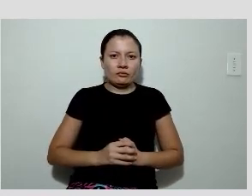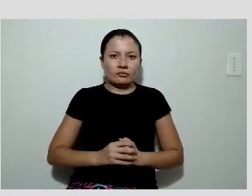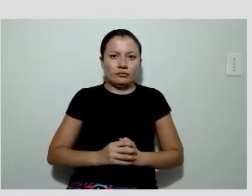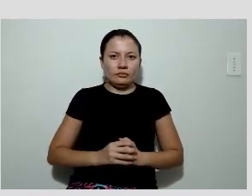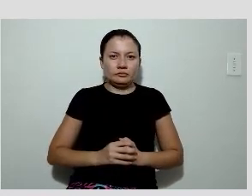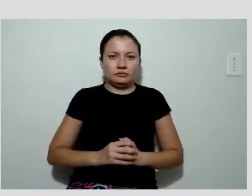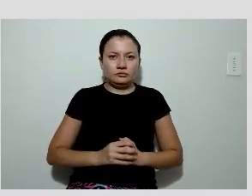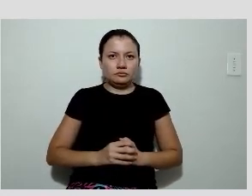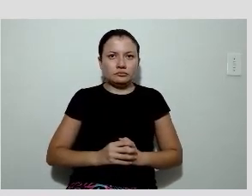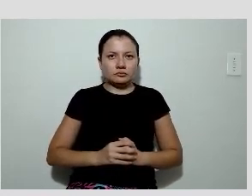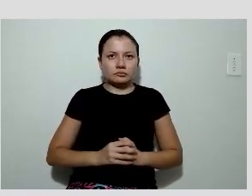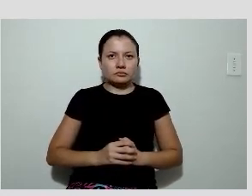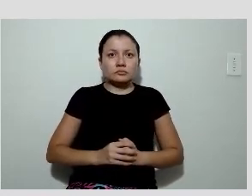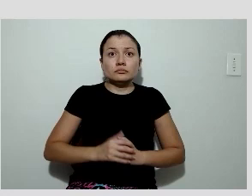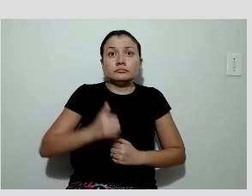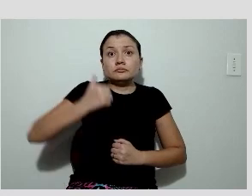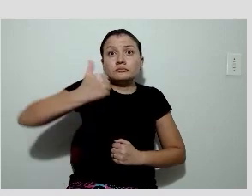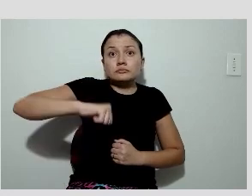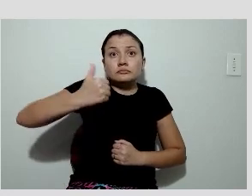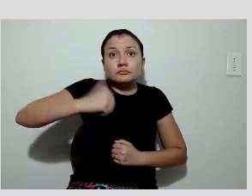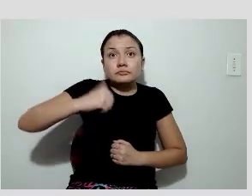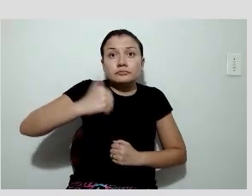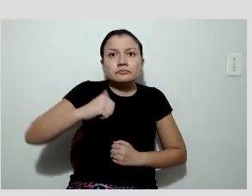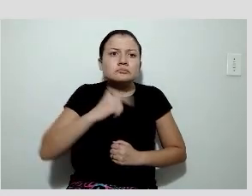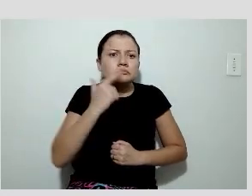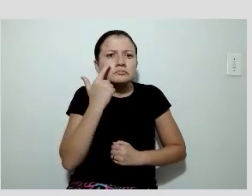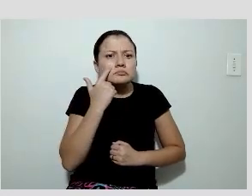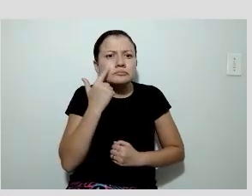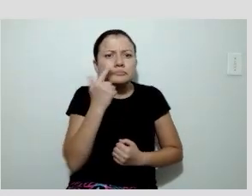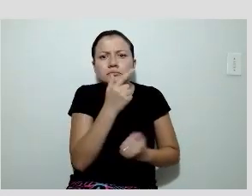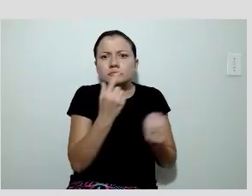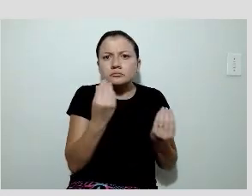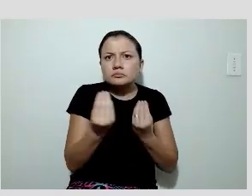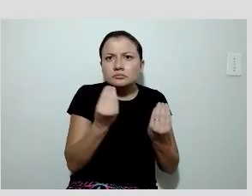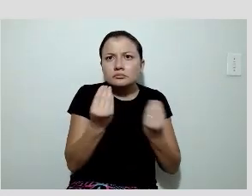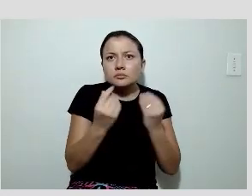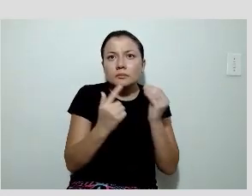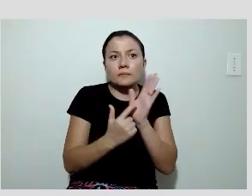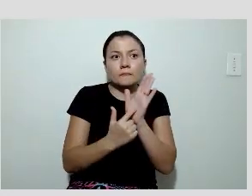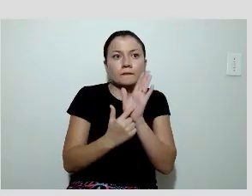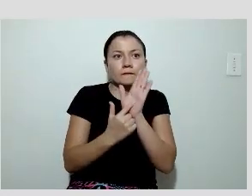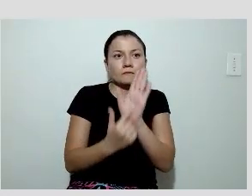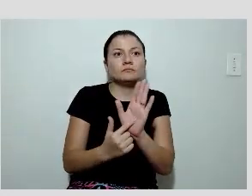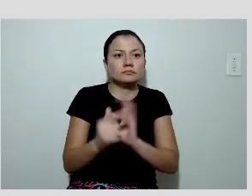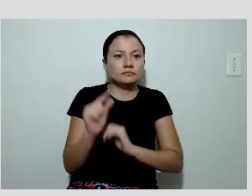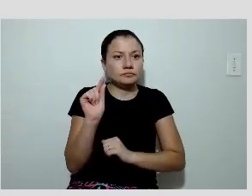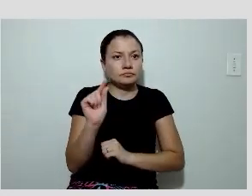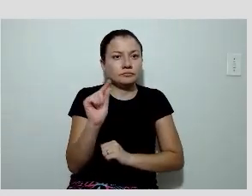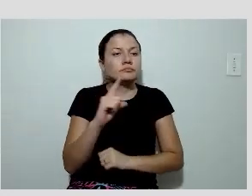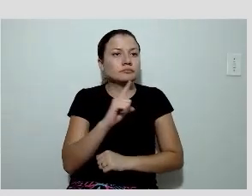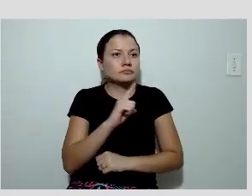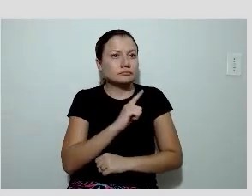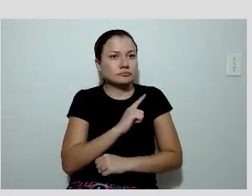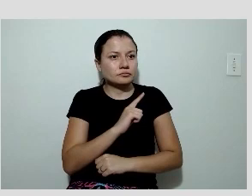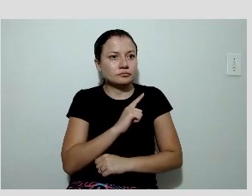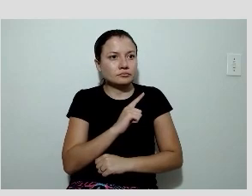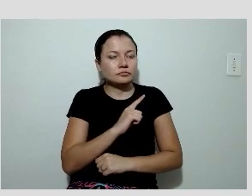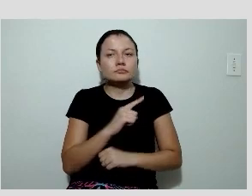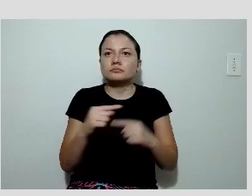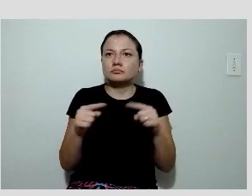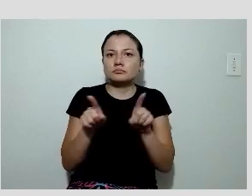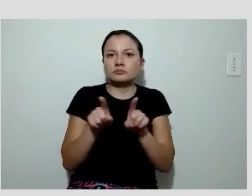E a análise da reserva de fluxo dele mostrou para a gente uma reserva global